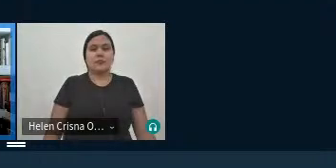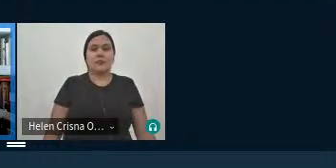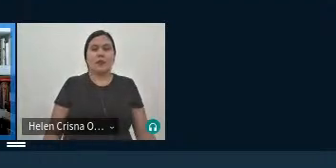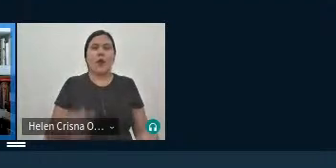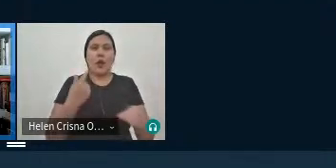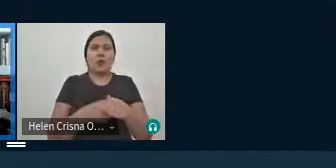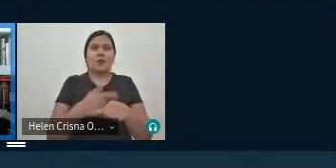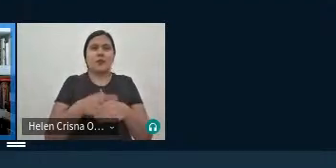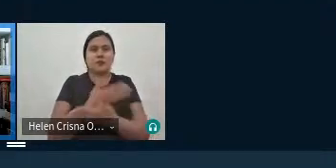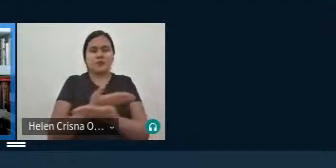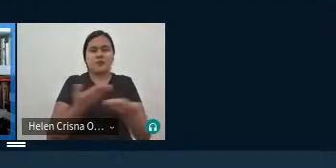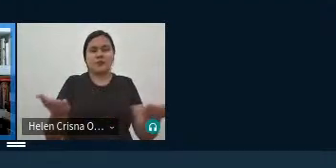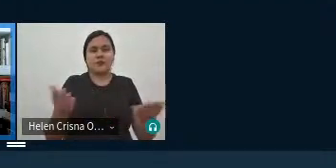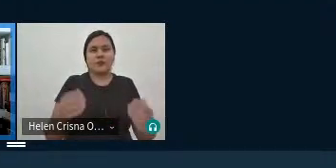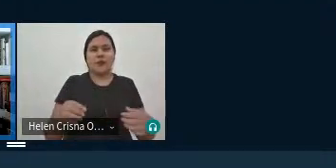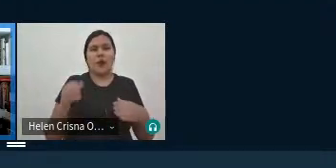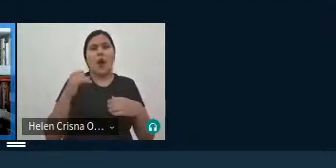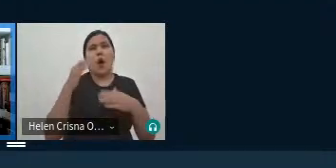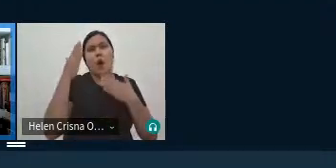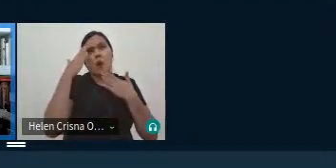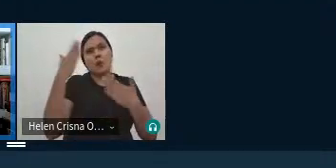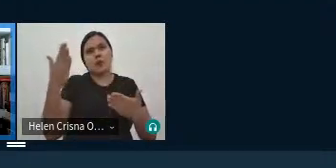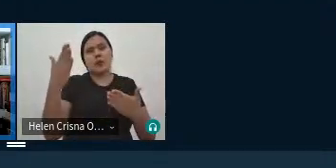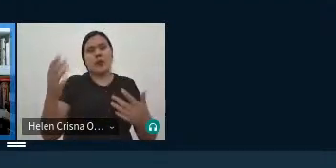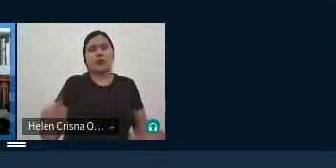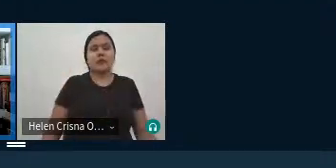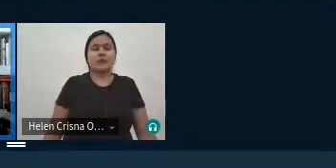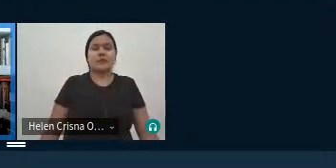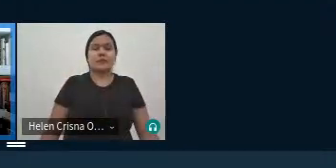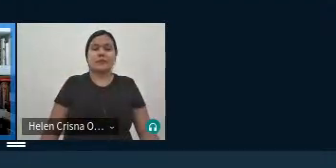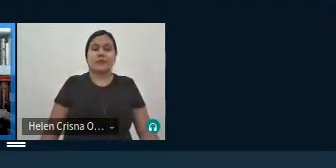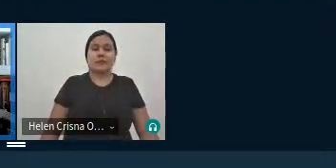tempo de vocês thank you muito obrigada